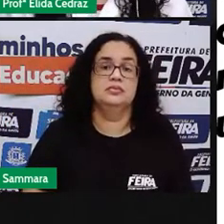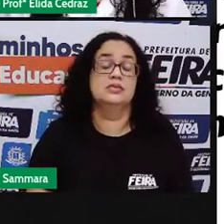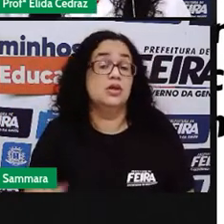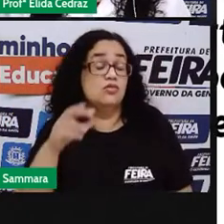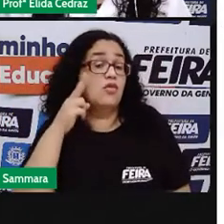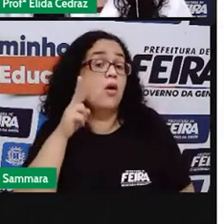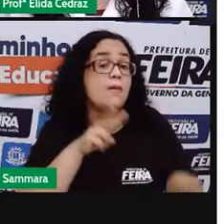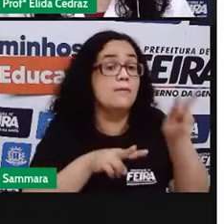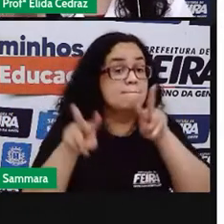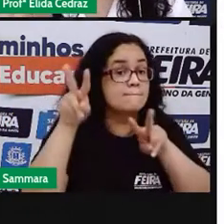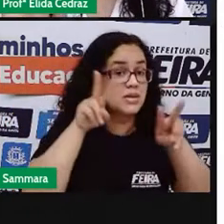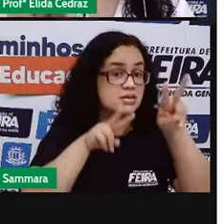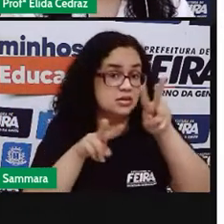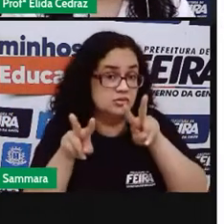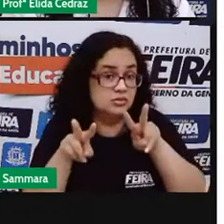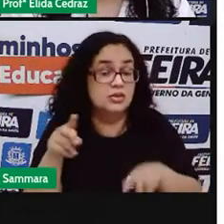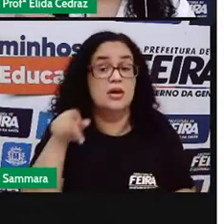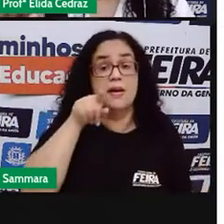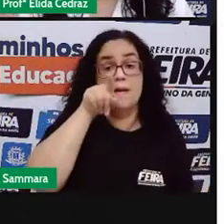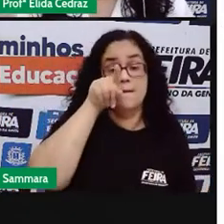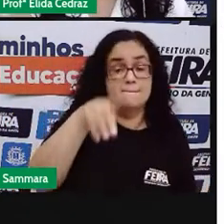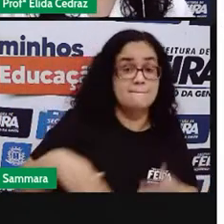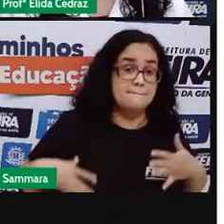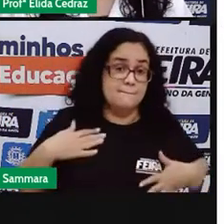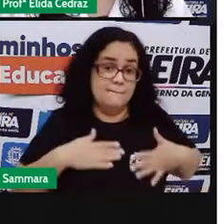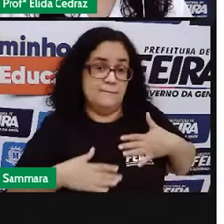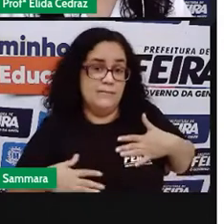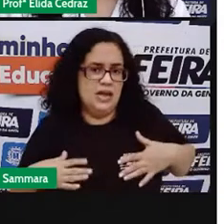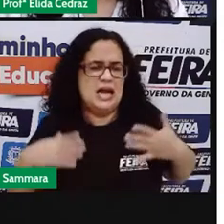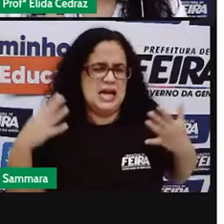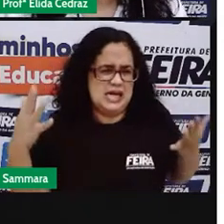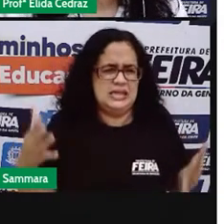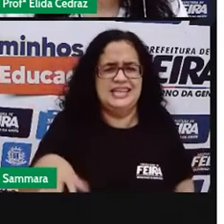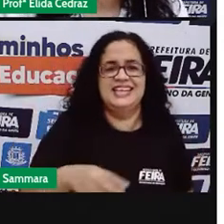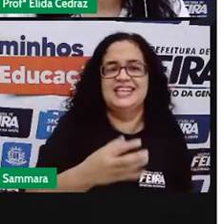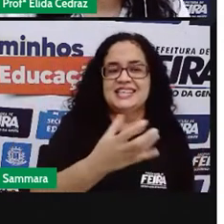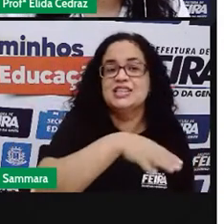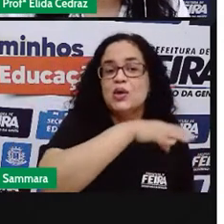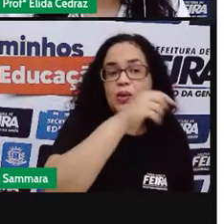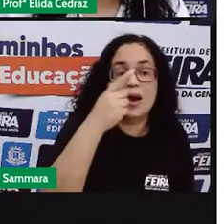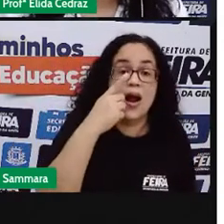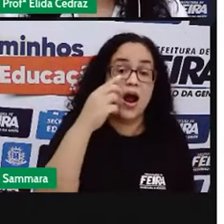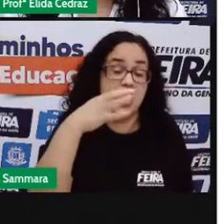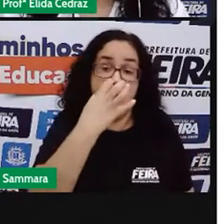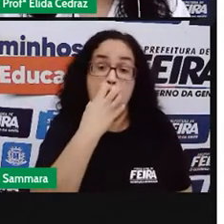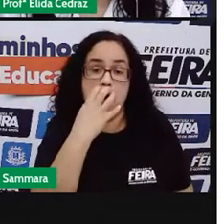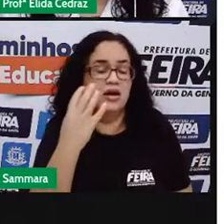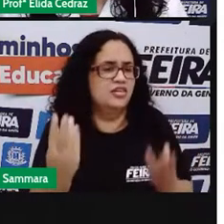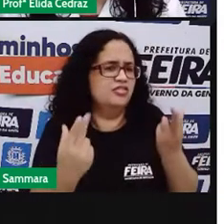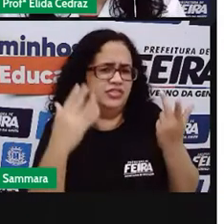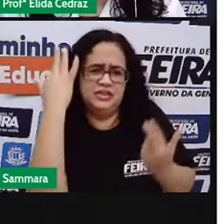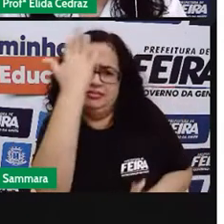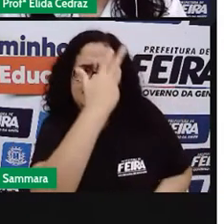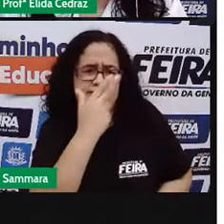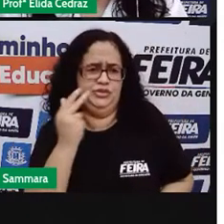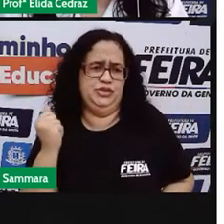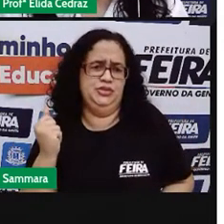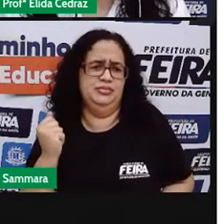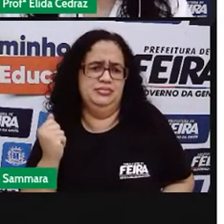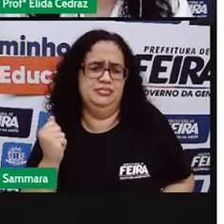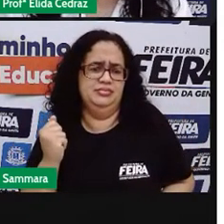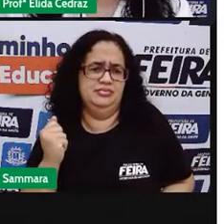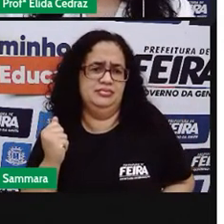Observação. Banham e tosam. Aqui o seu cão sai um gato.